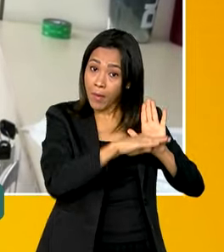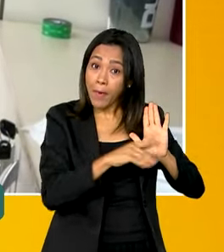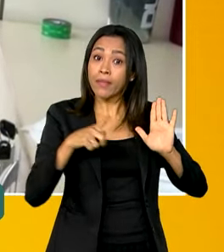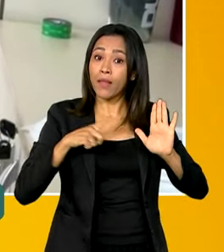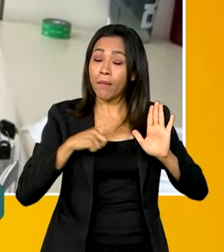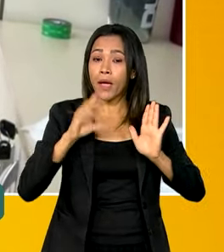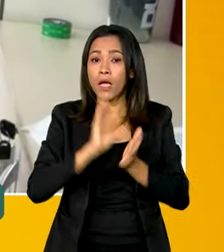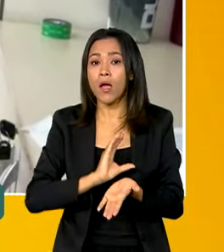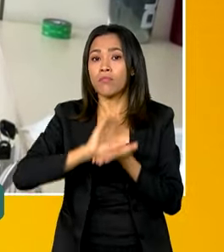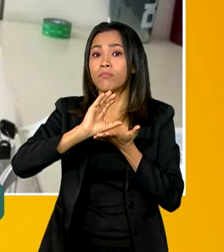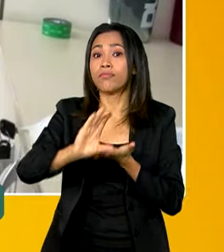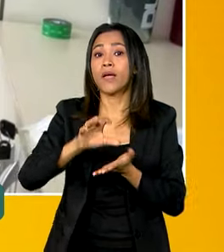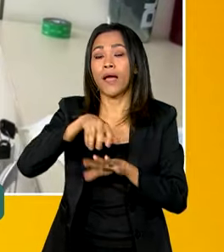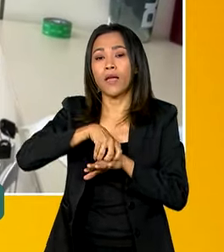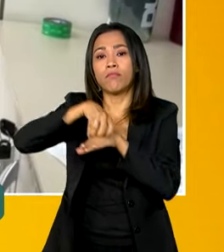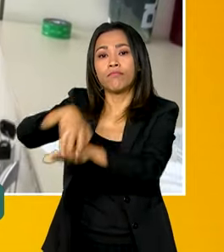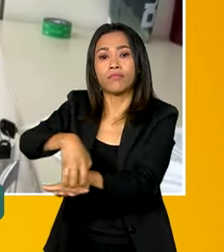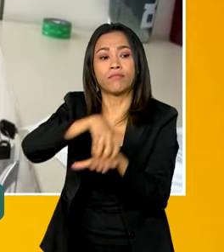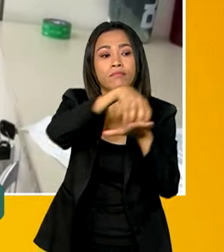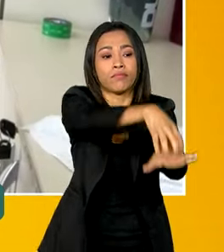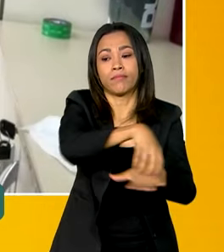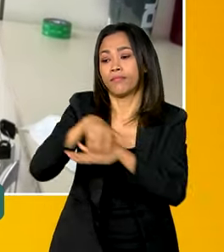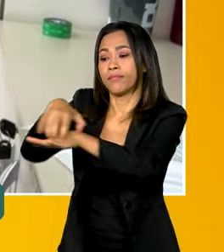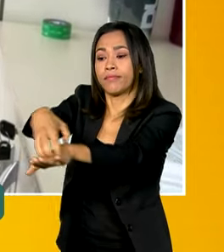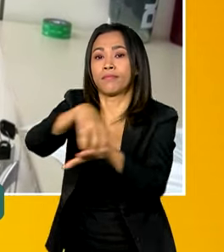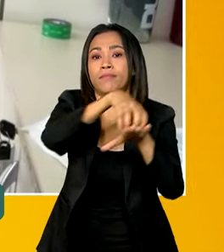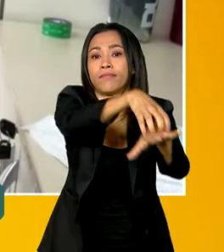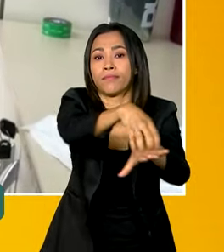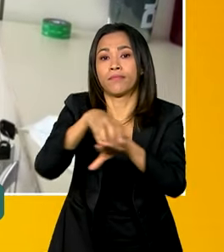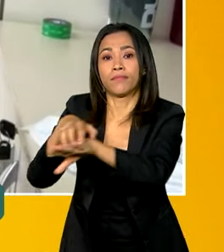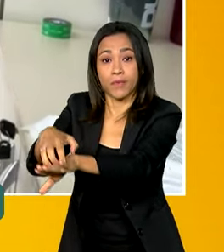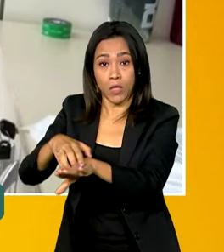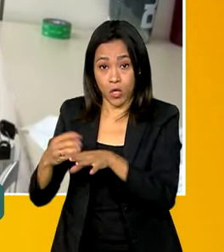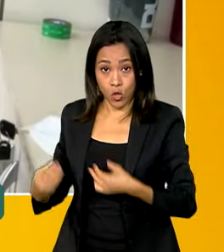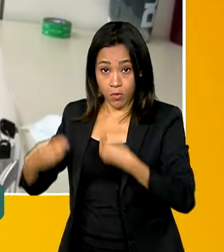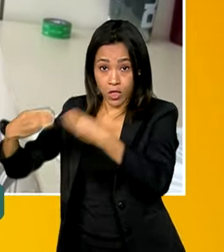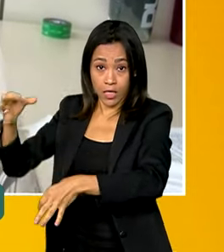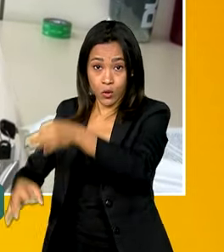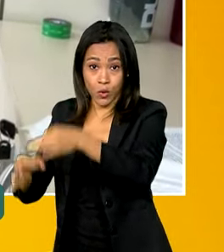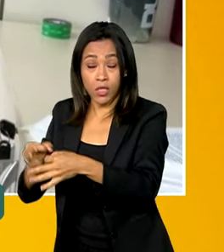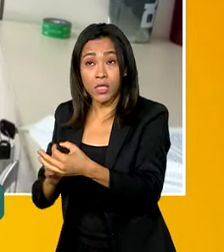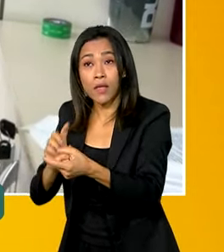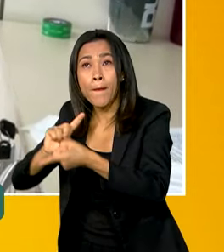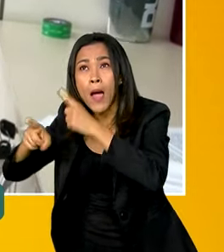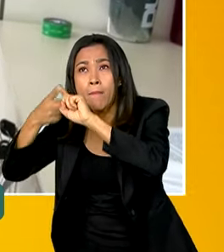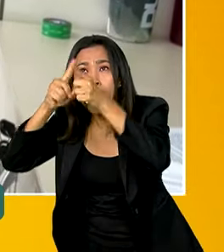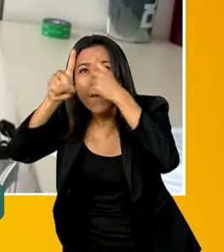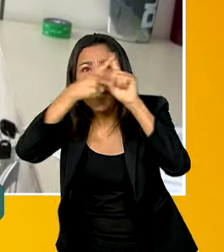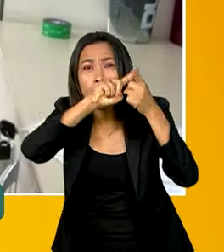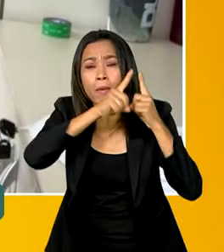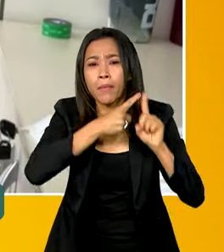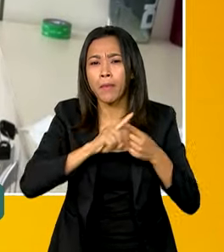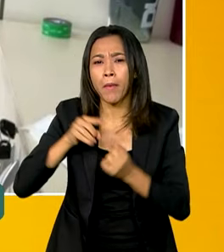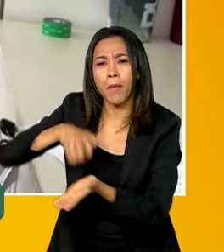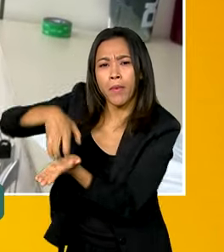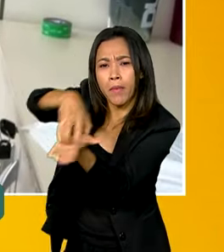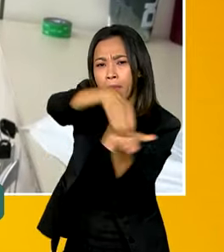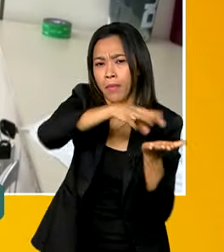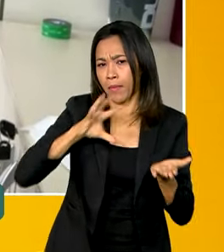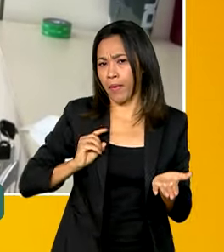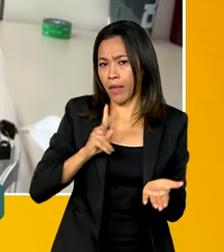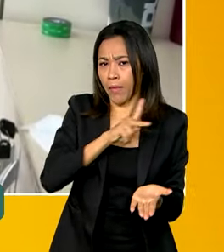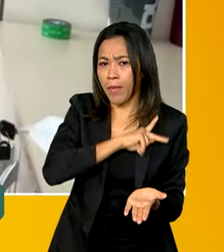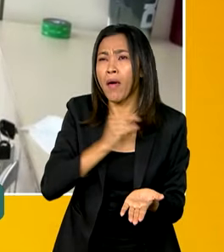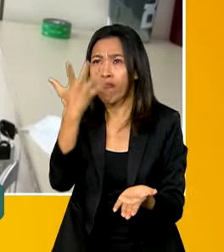estruturas itinerantes. Então o Ministério da Justiça está articulando o quadro de Defensorias Públicas para a gente criar mais unidades móveis de